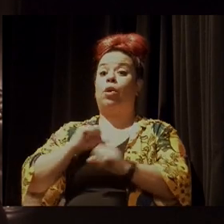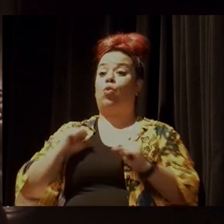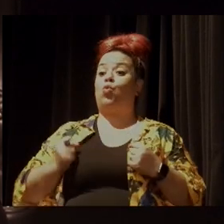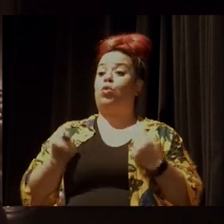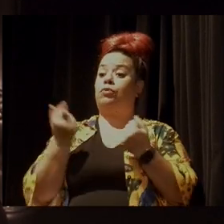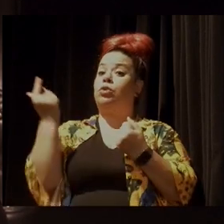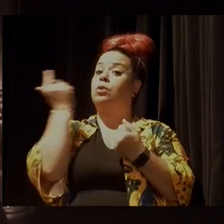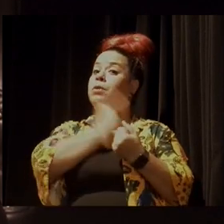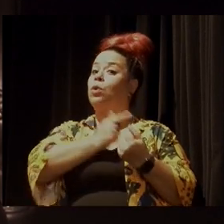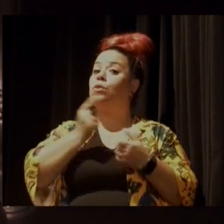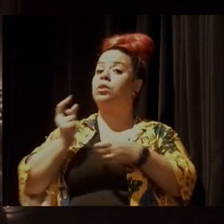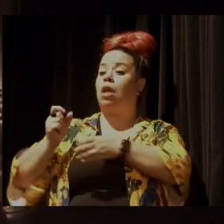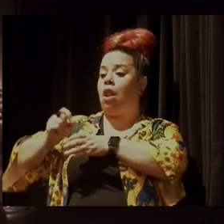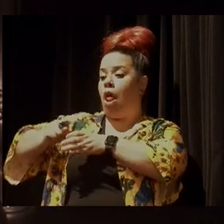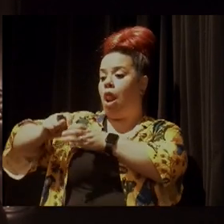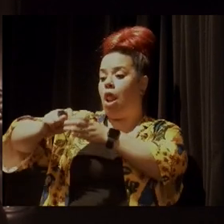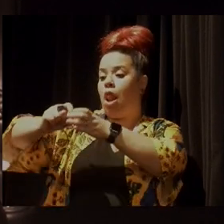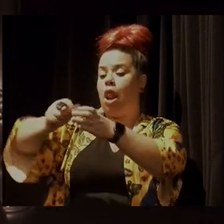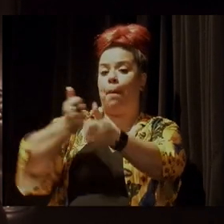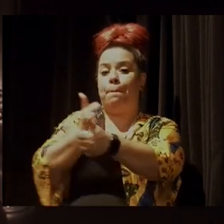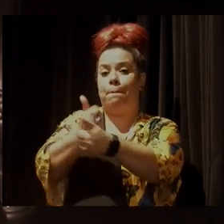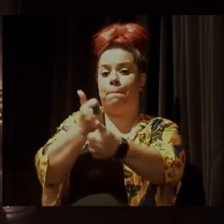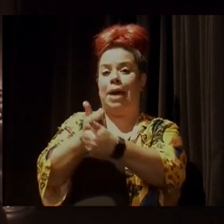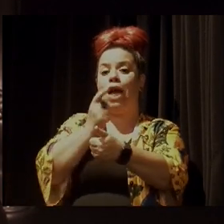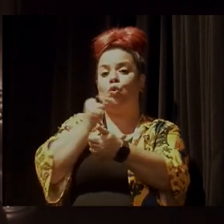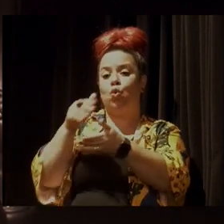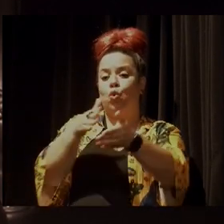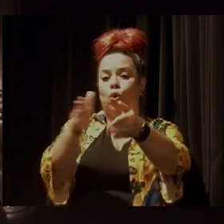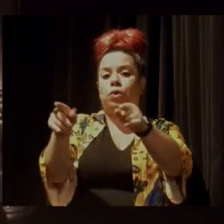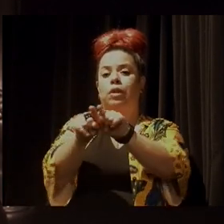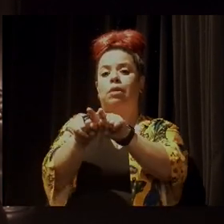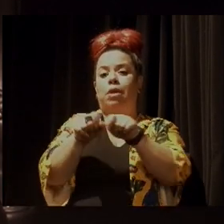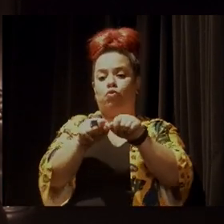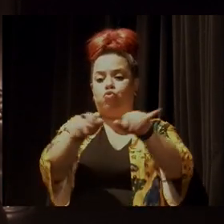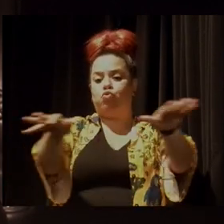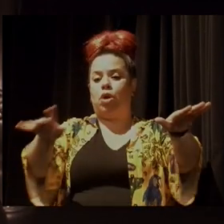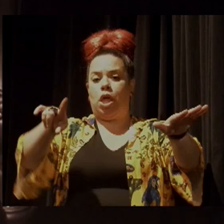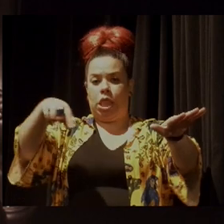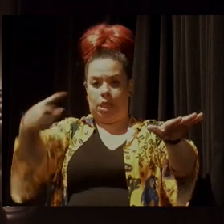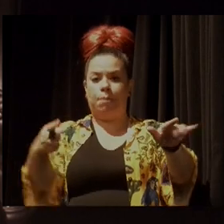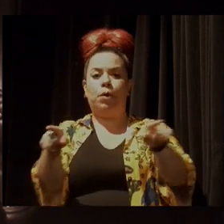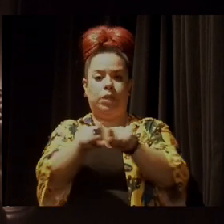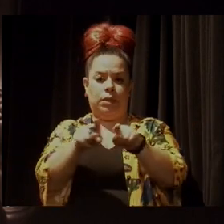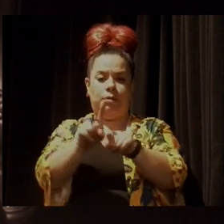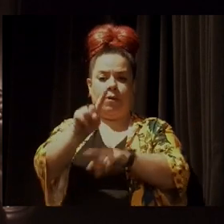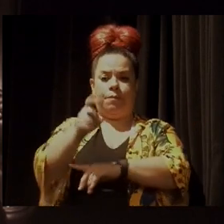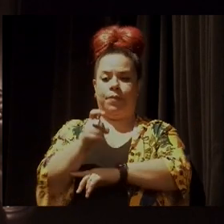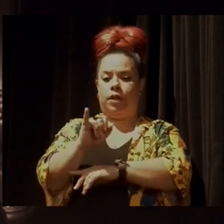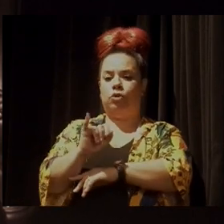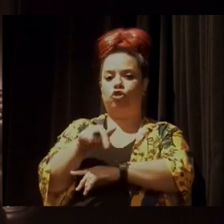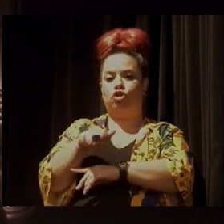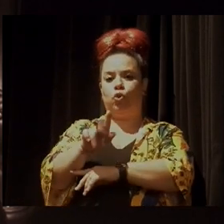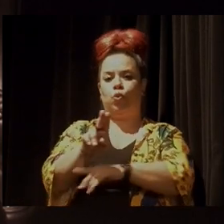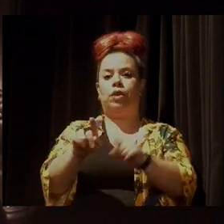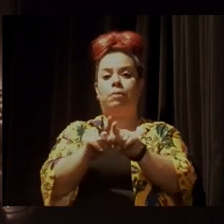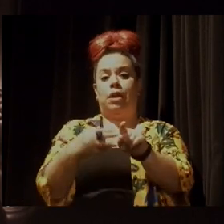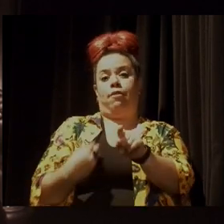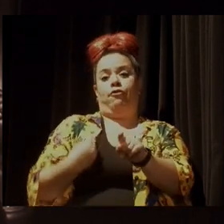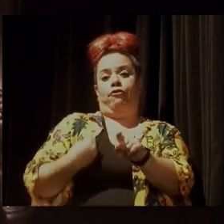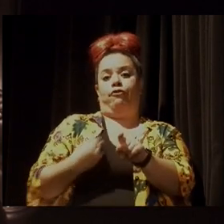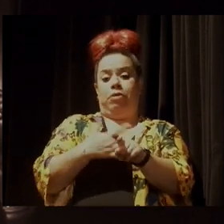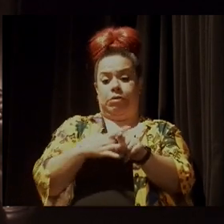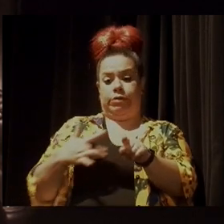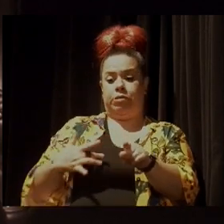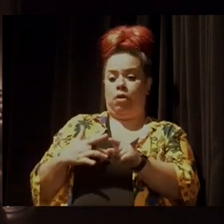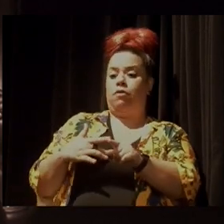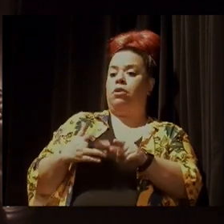florestal das margens dos rios que formam o Xingu, a vida saudável do rio Xingu dentro dos